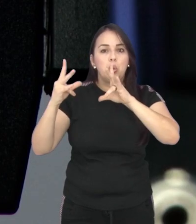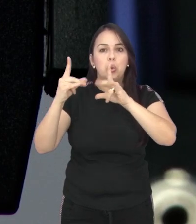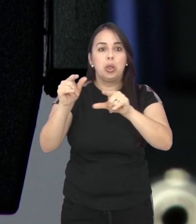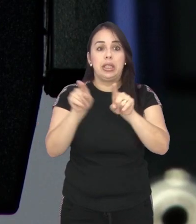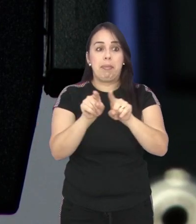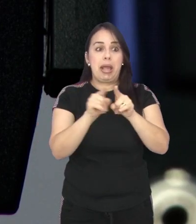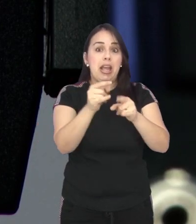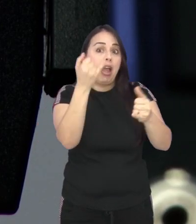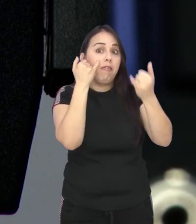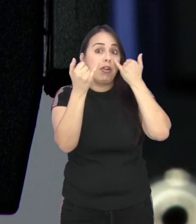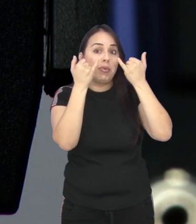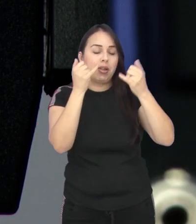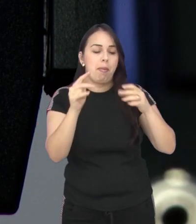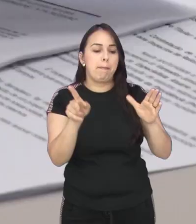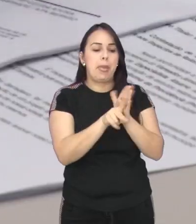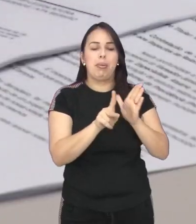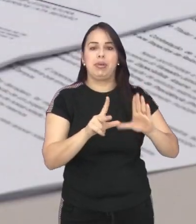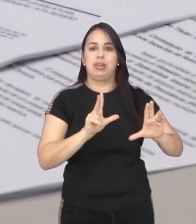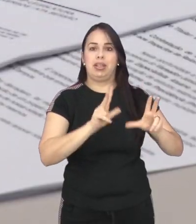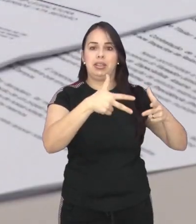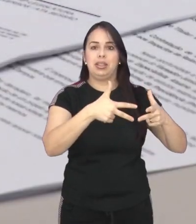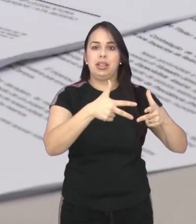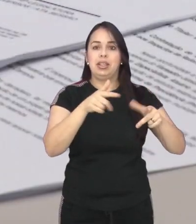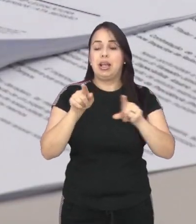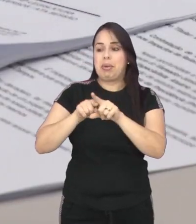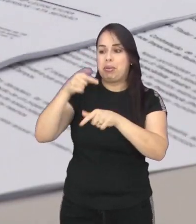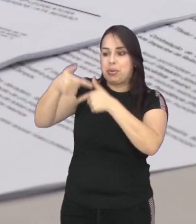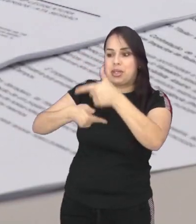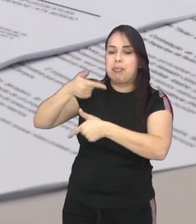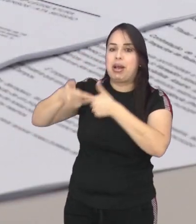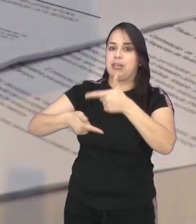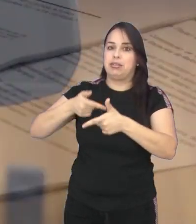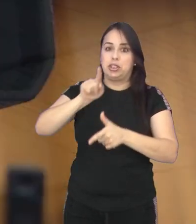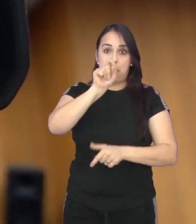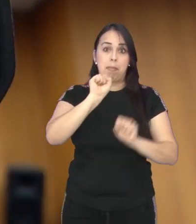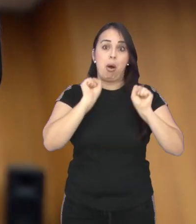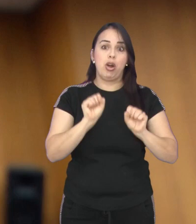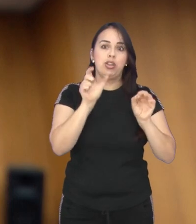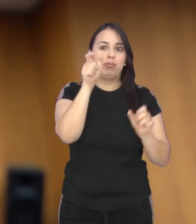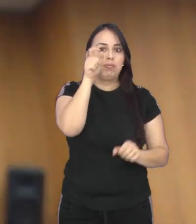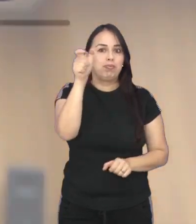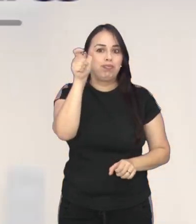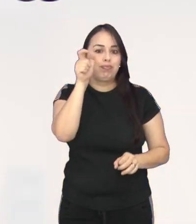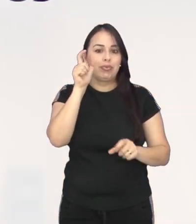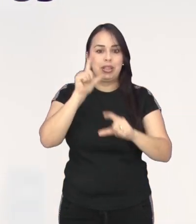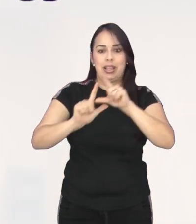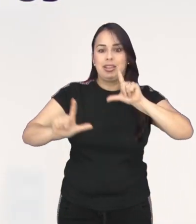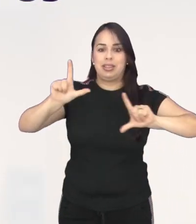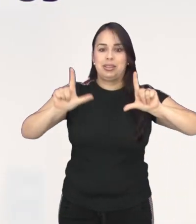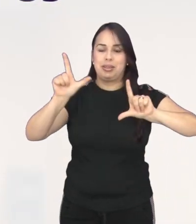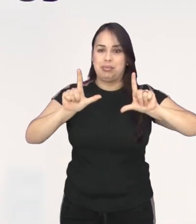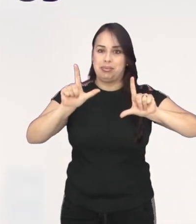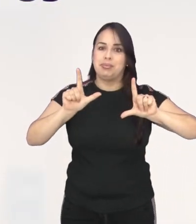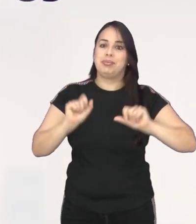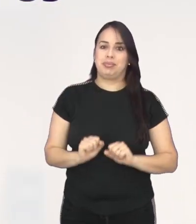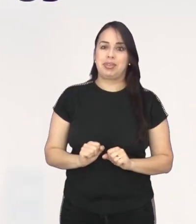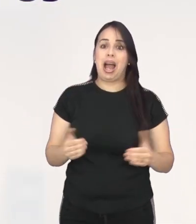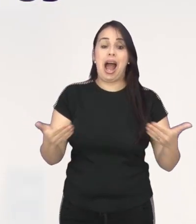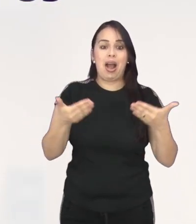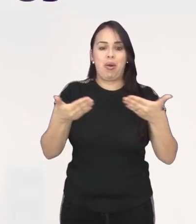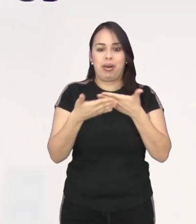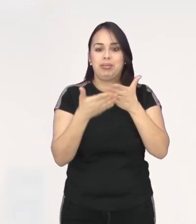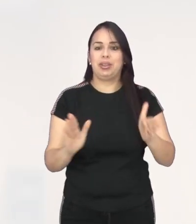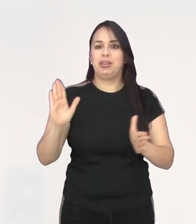assim como as principais notícias da Câmara e dos trabalhos dos parlamentares, você acompanha aqui, na TV Câmara São José dos